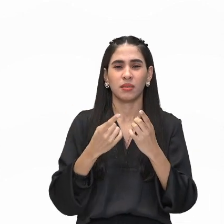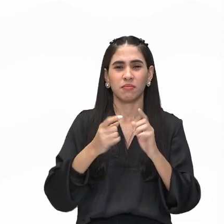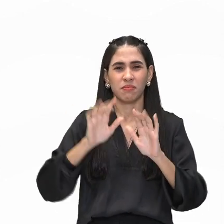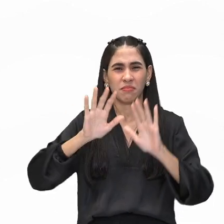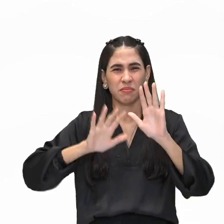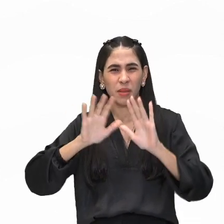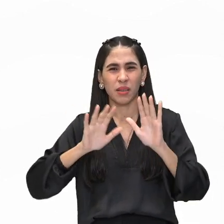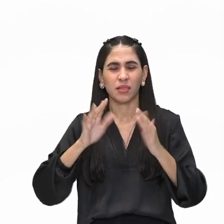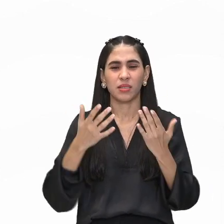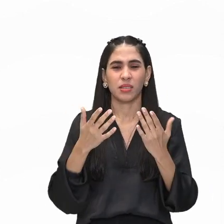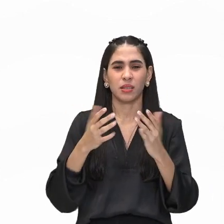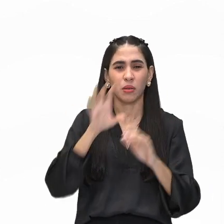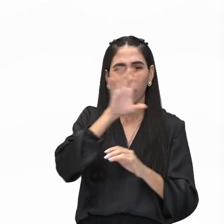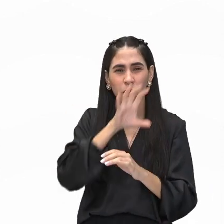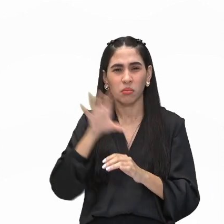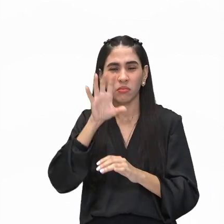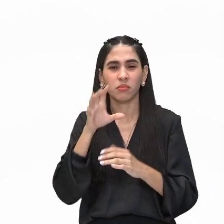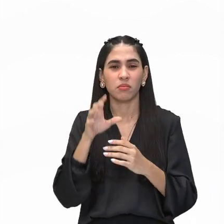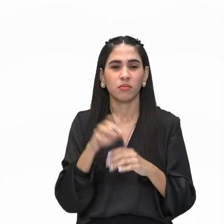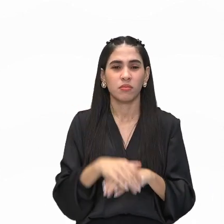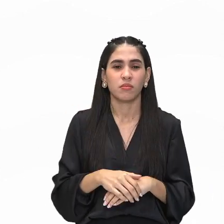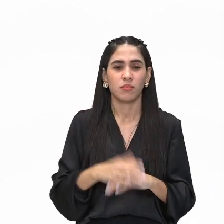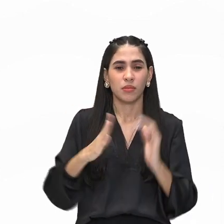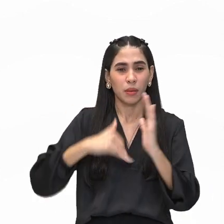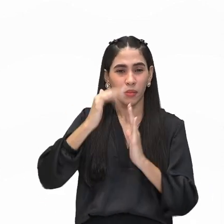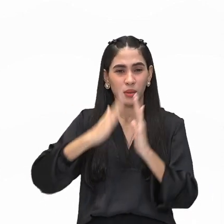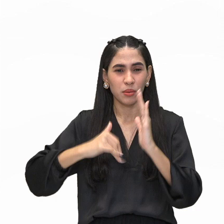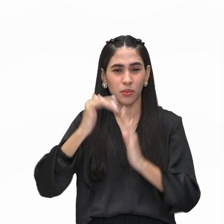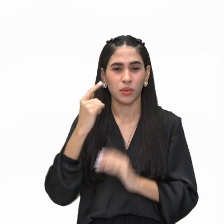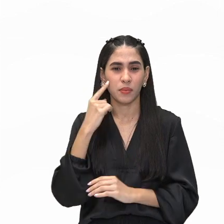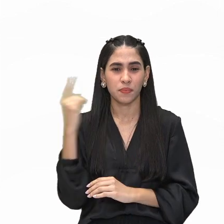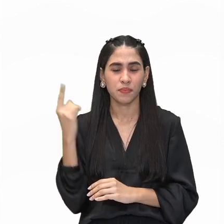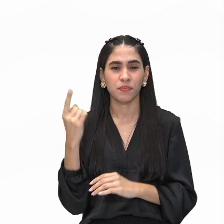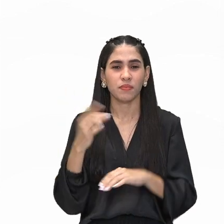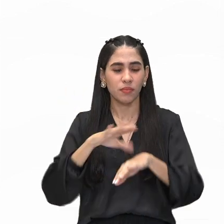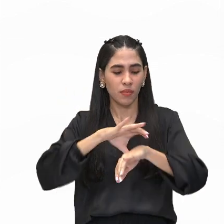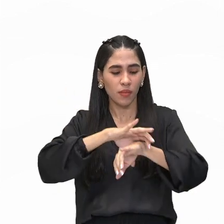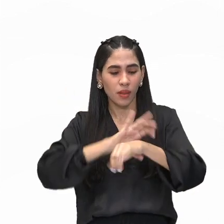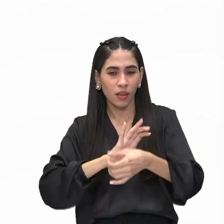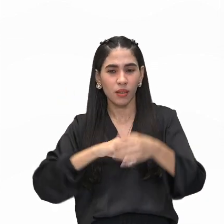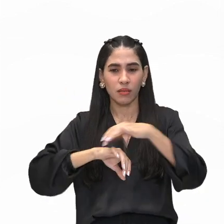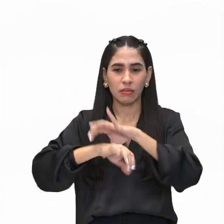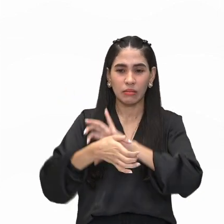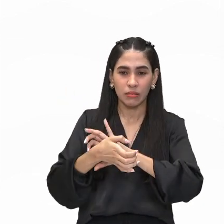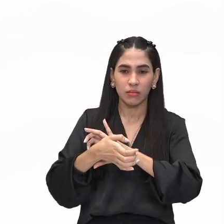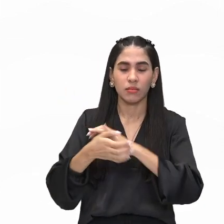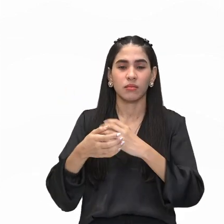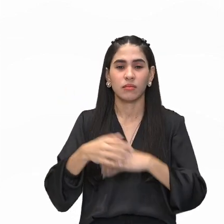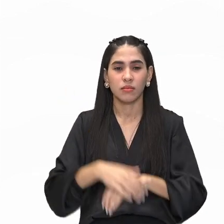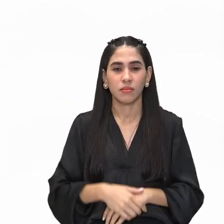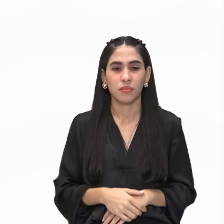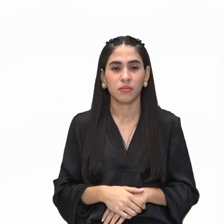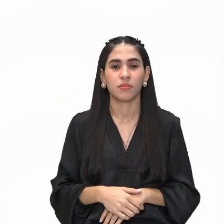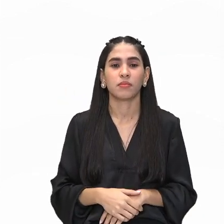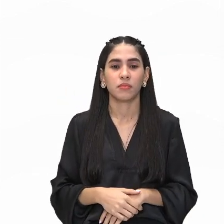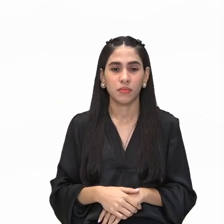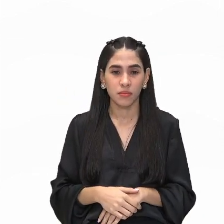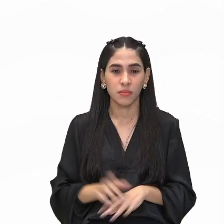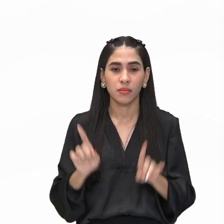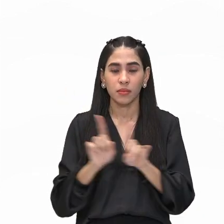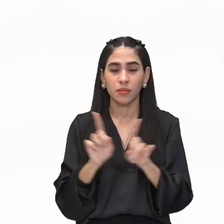situados em qualquer lugar da gravura, a mão cortada de um dos cadáveres, a